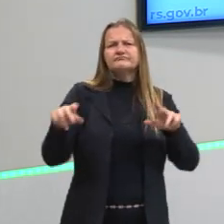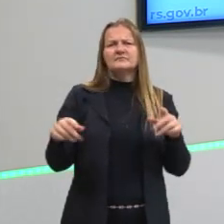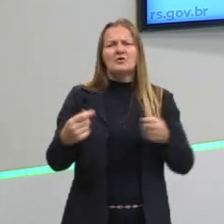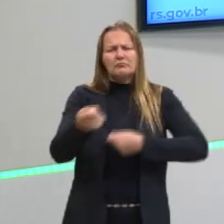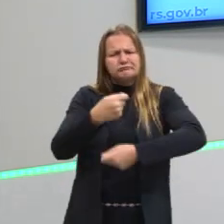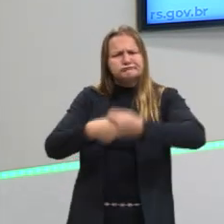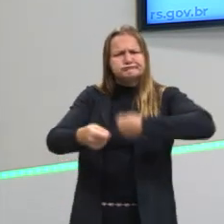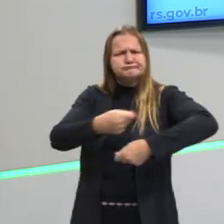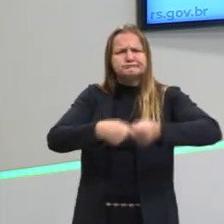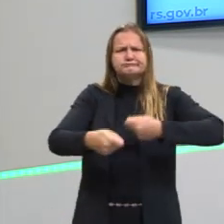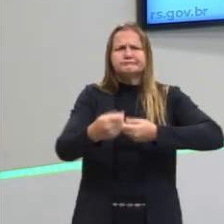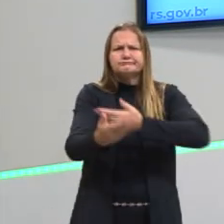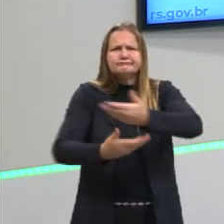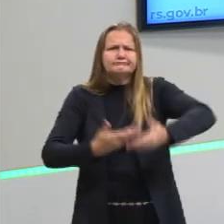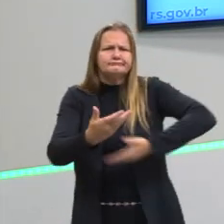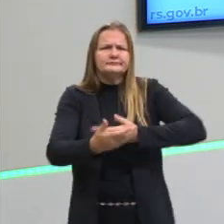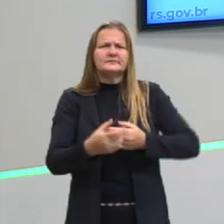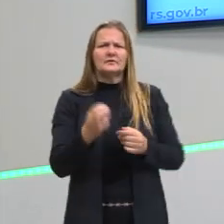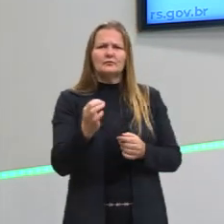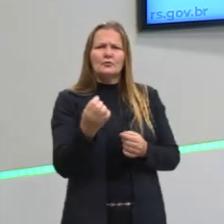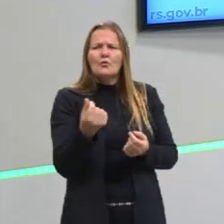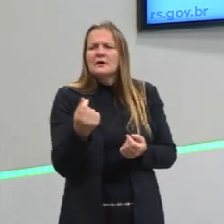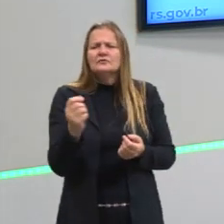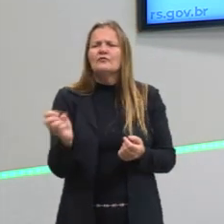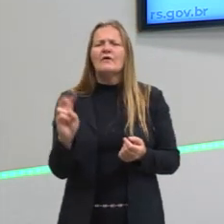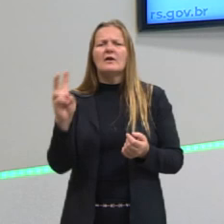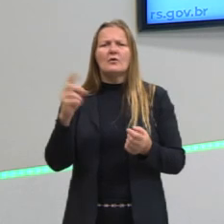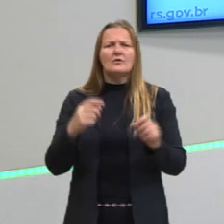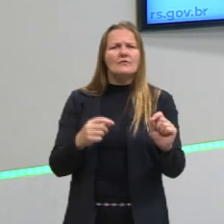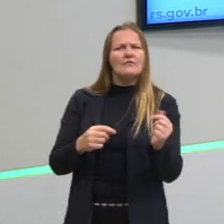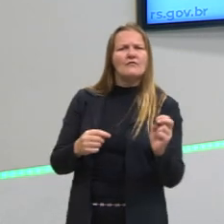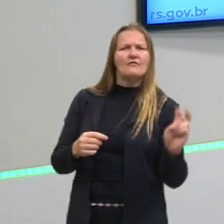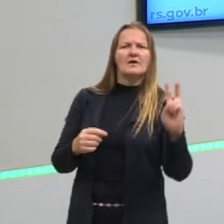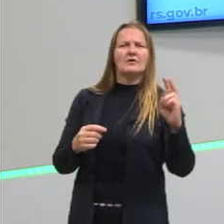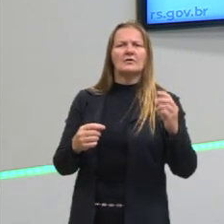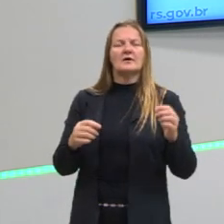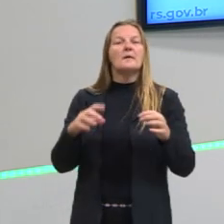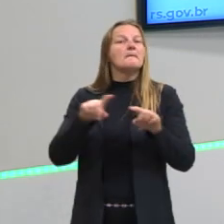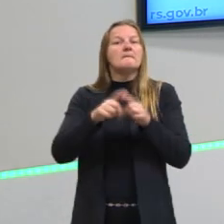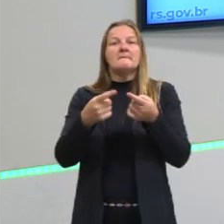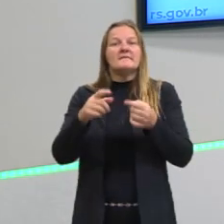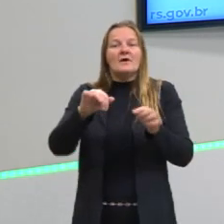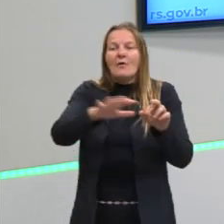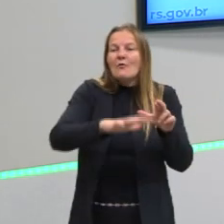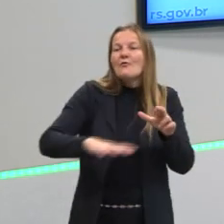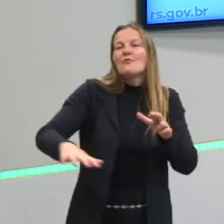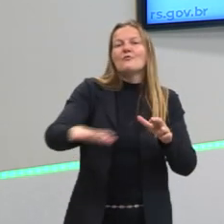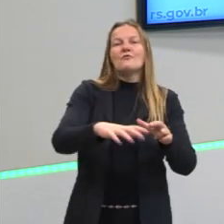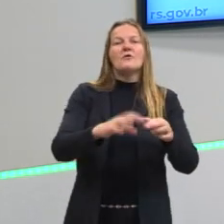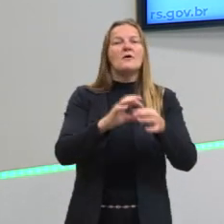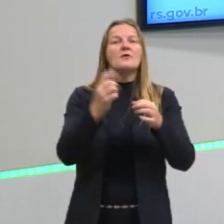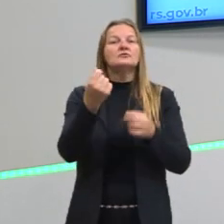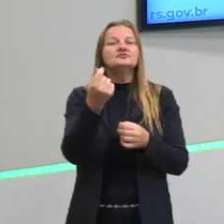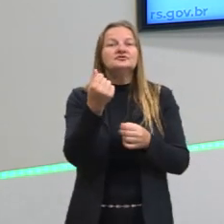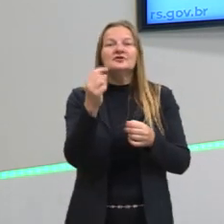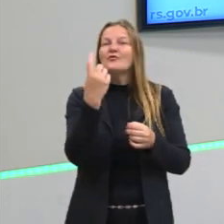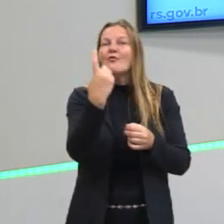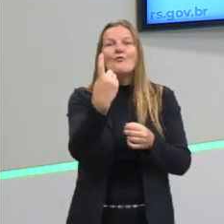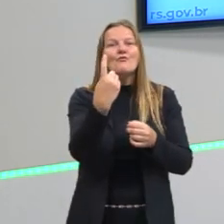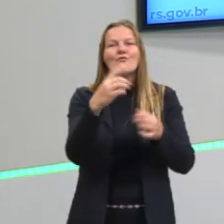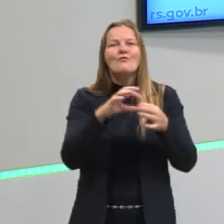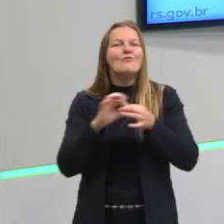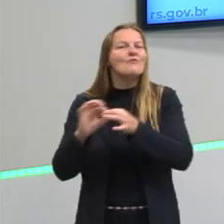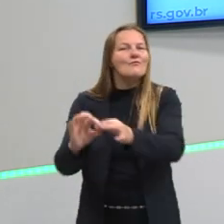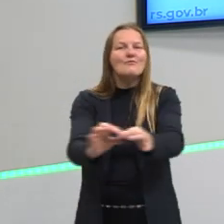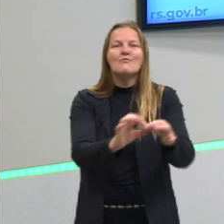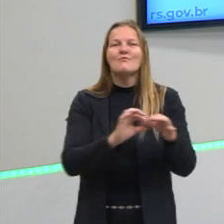trocar a tua moeda pela outra, saber quanto ela valia. Então, com essa unificação do território, o Estado Nacional passa a ter